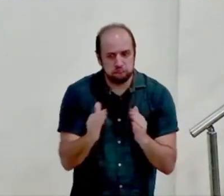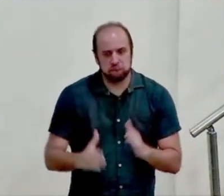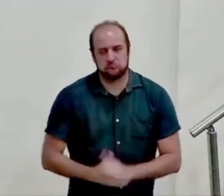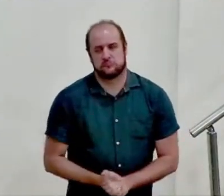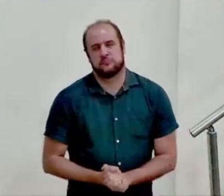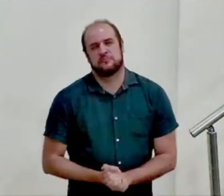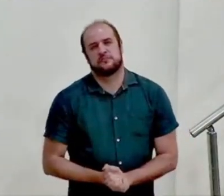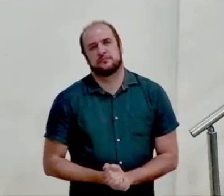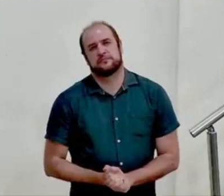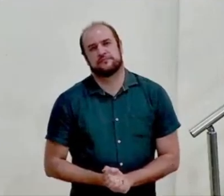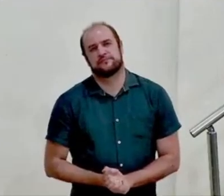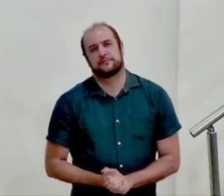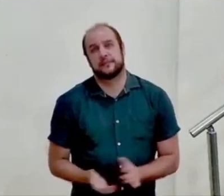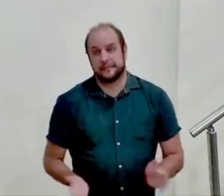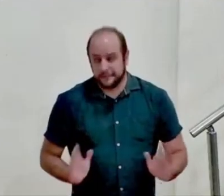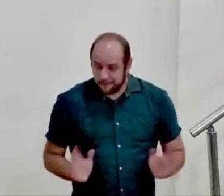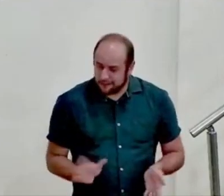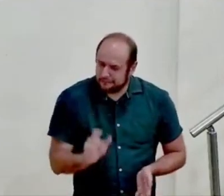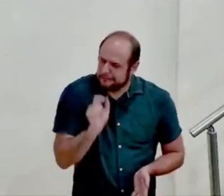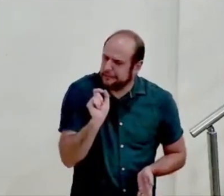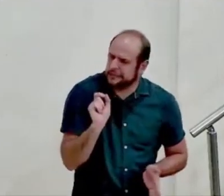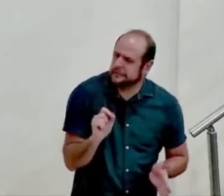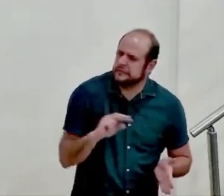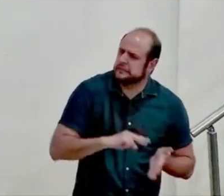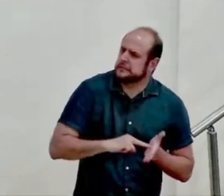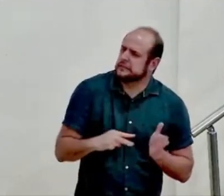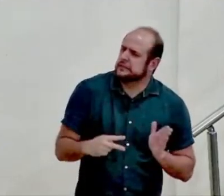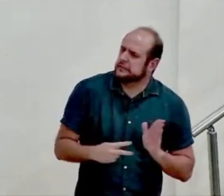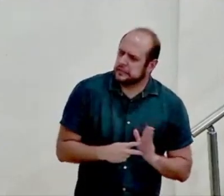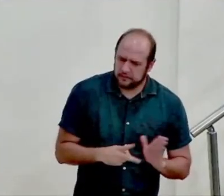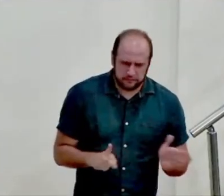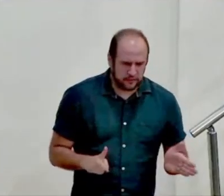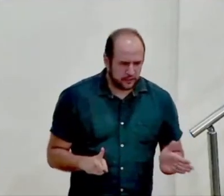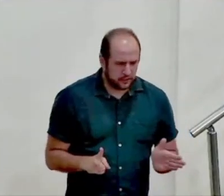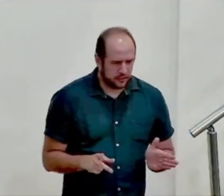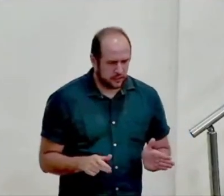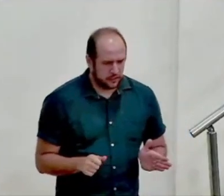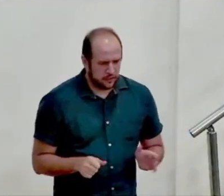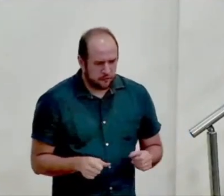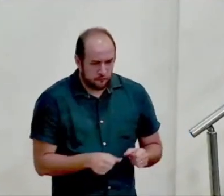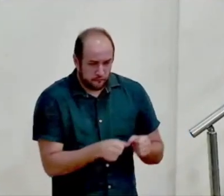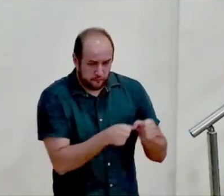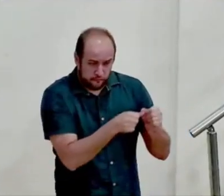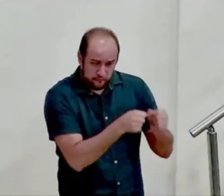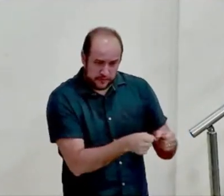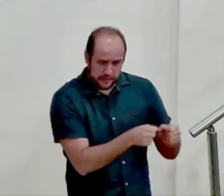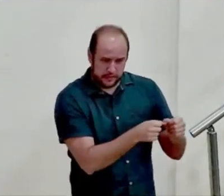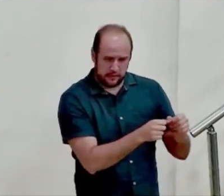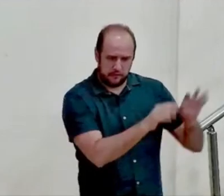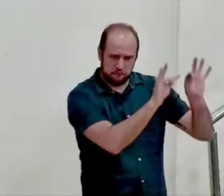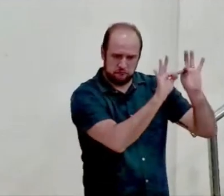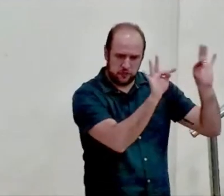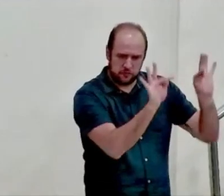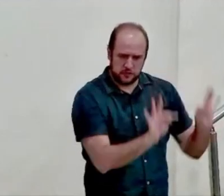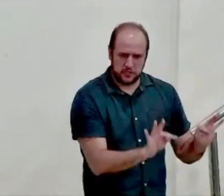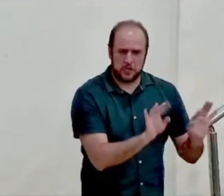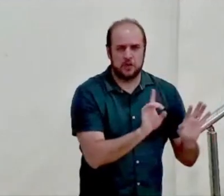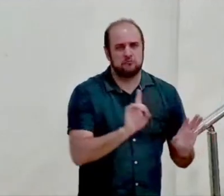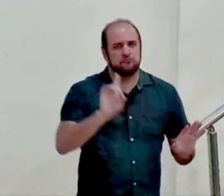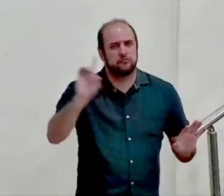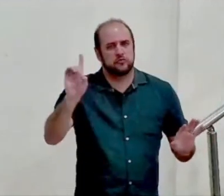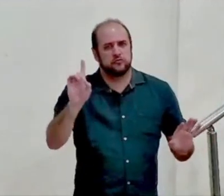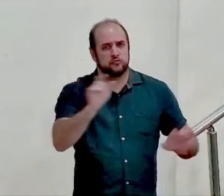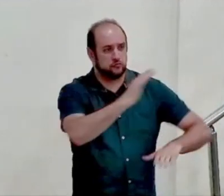Agora, o que significa permanecer no tabernáculo de Deus? Morar no seu